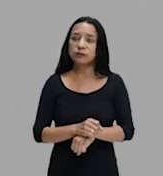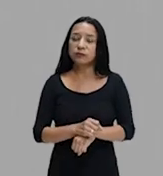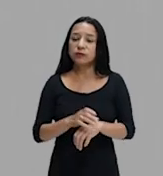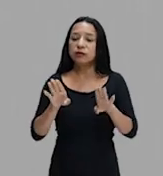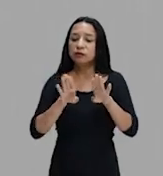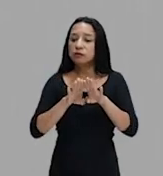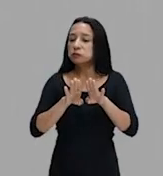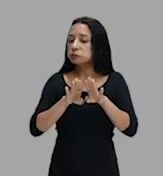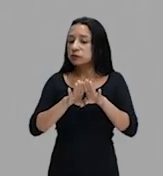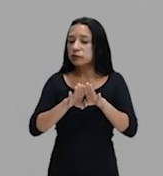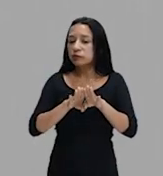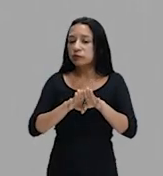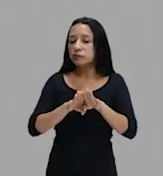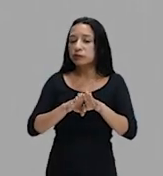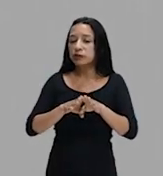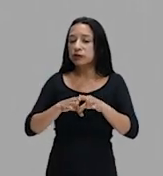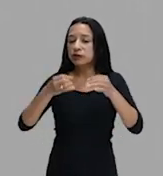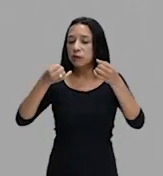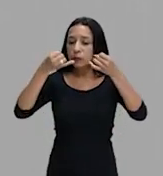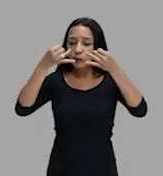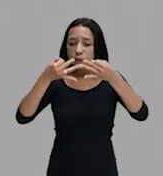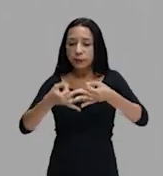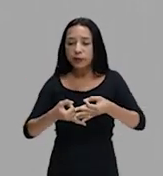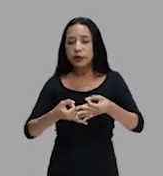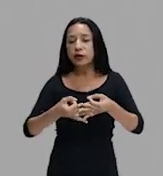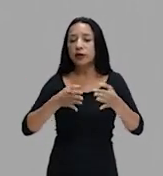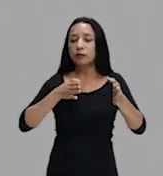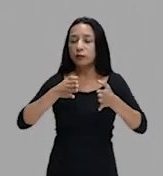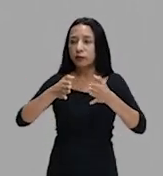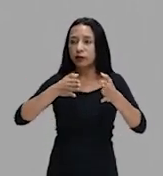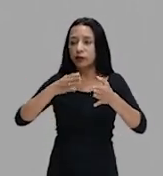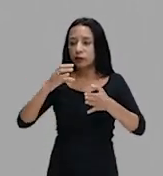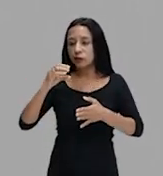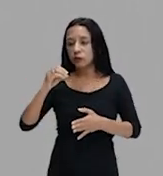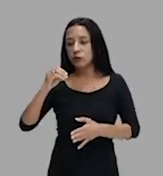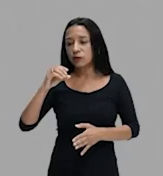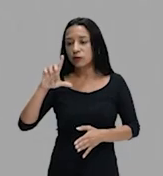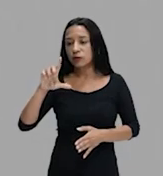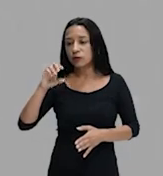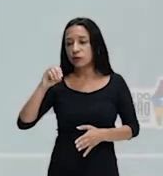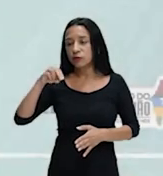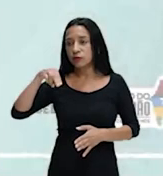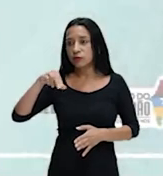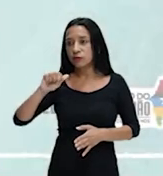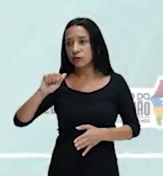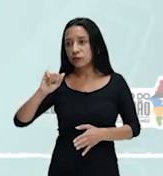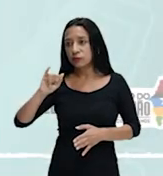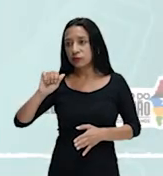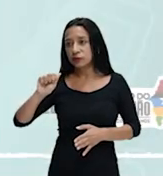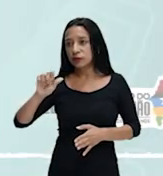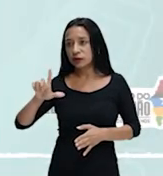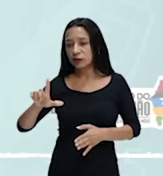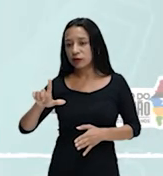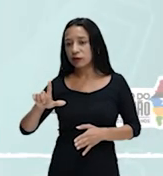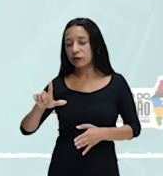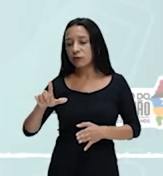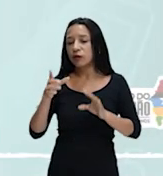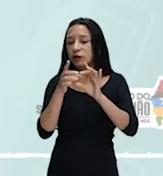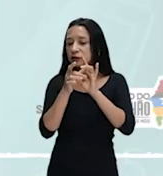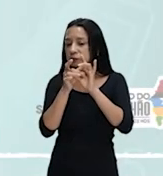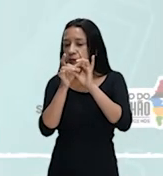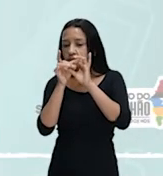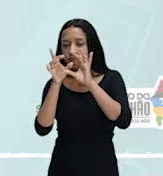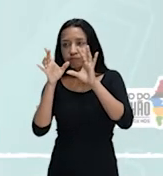essa luta vai continuar. Até porque, oficialmente, a escravidão é abolida somente a partir da Lei Áurea,